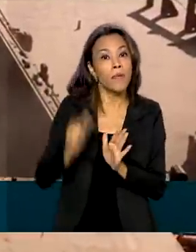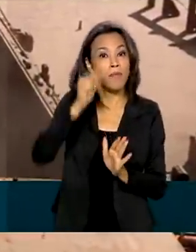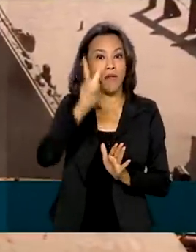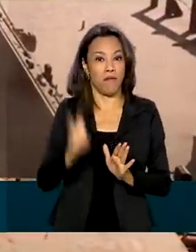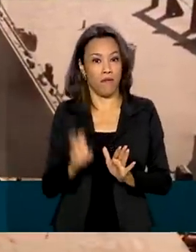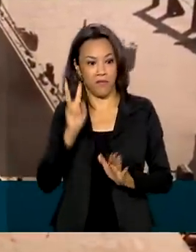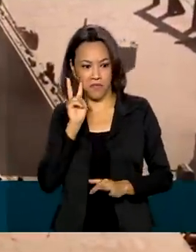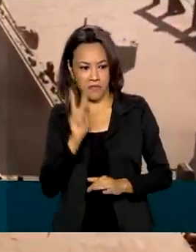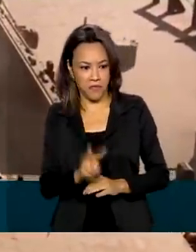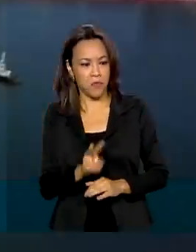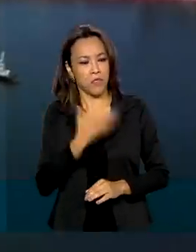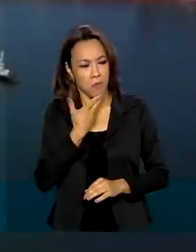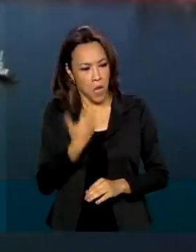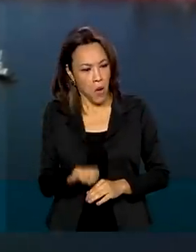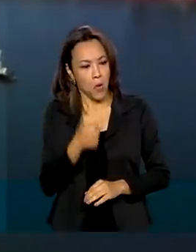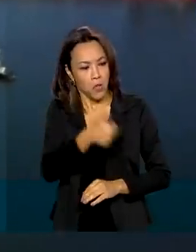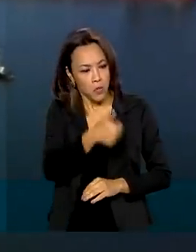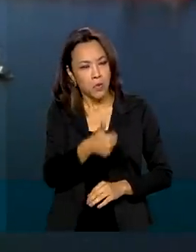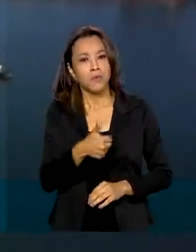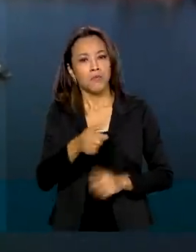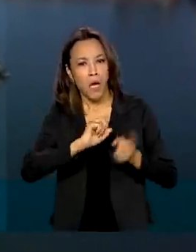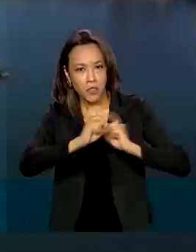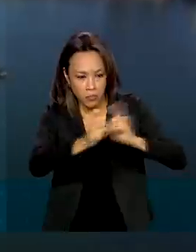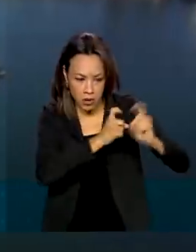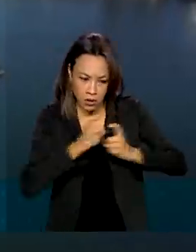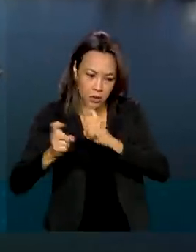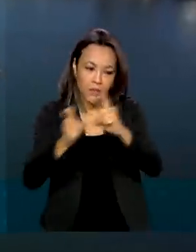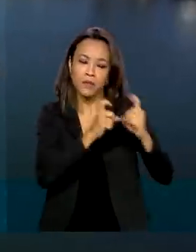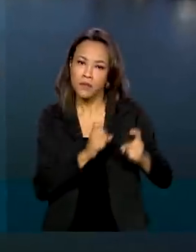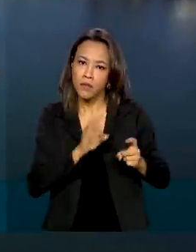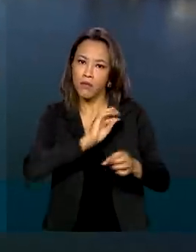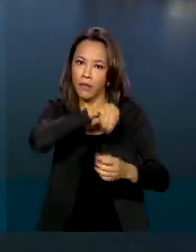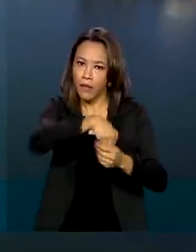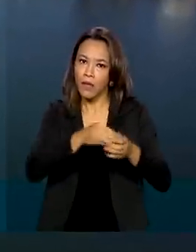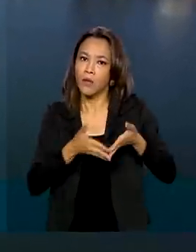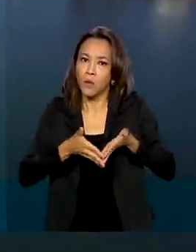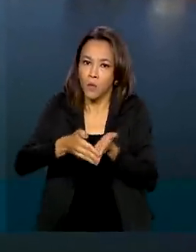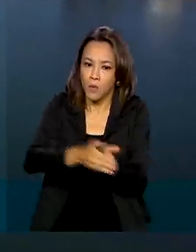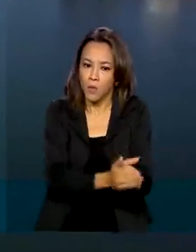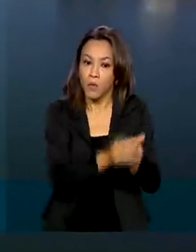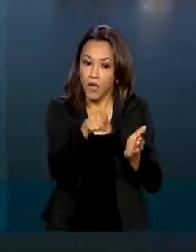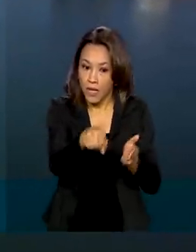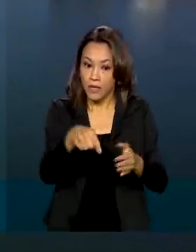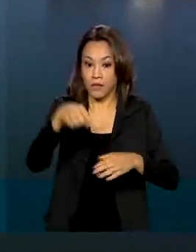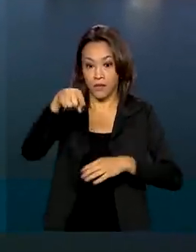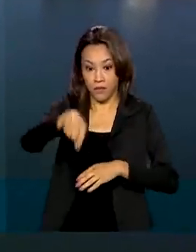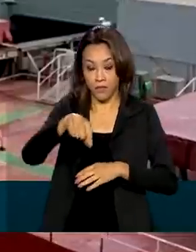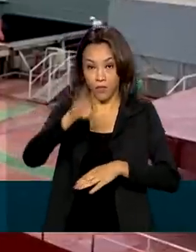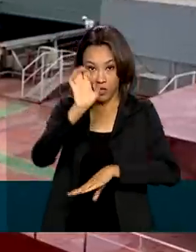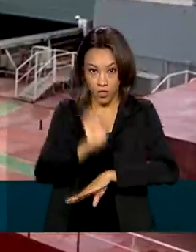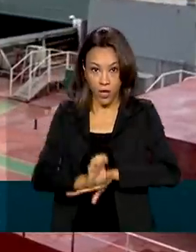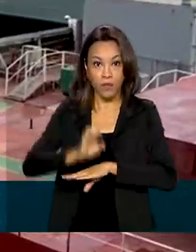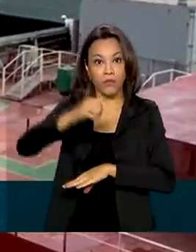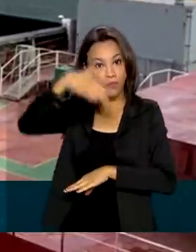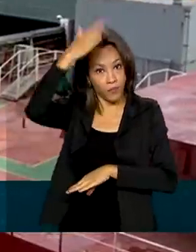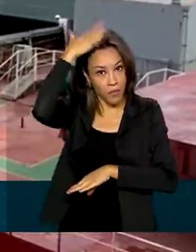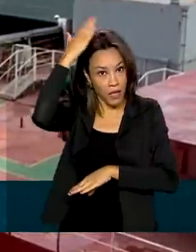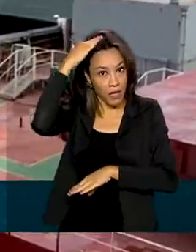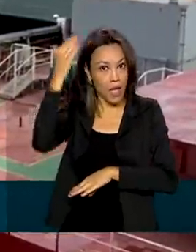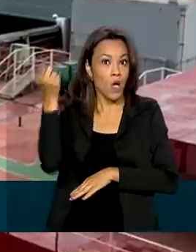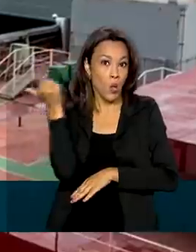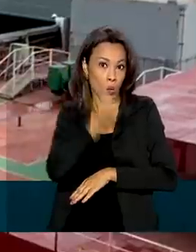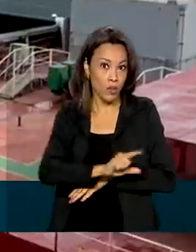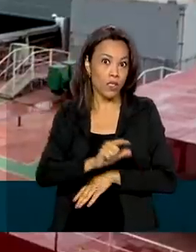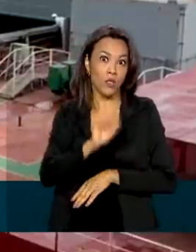reconhecidas as melhores práticas em gestão e desempenho. O terminal de Paranaguá, no Paraná, venceu em duas das quatro